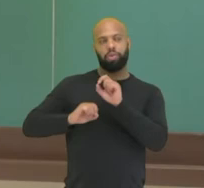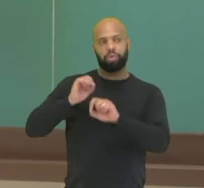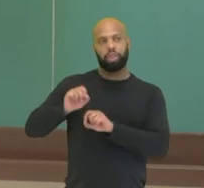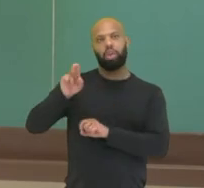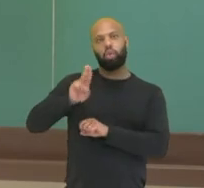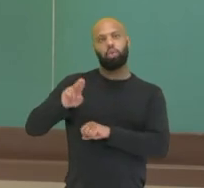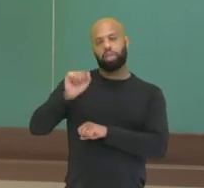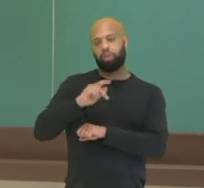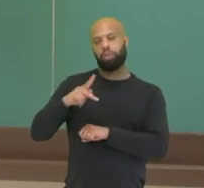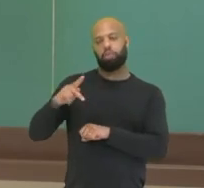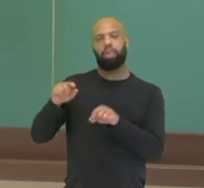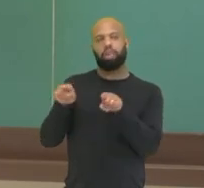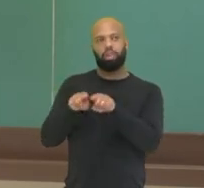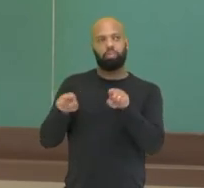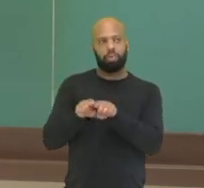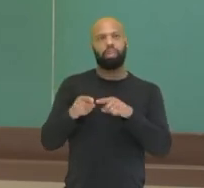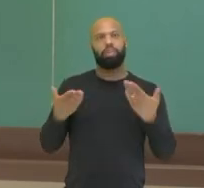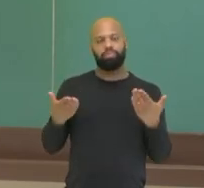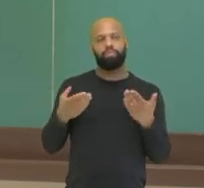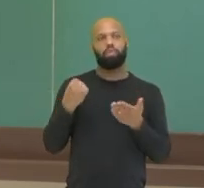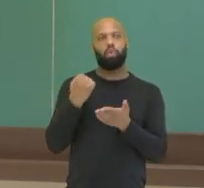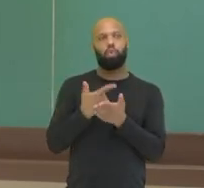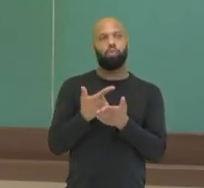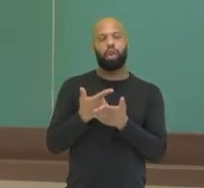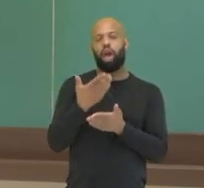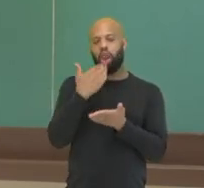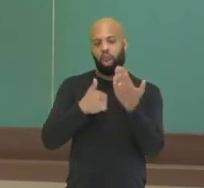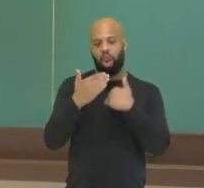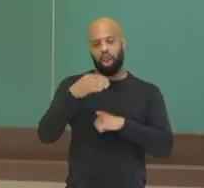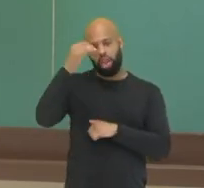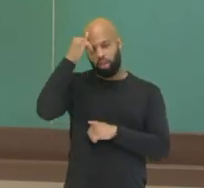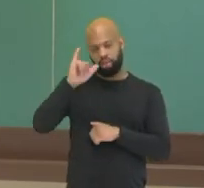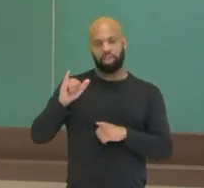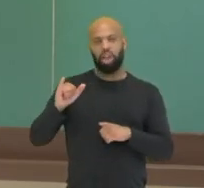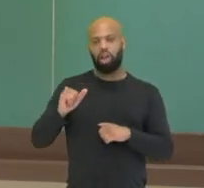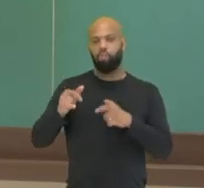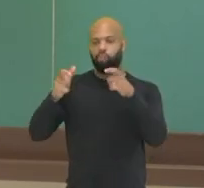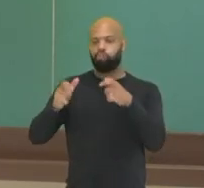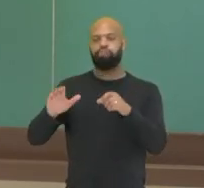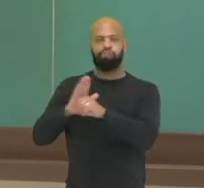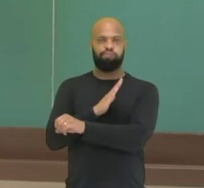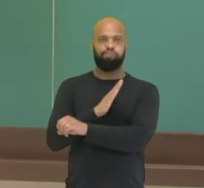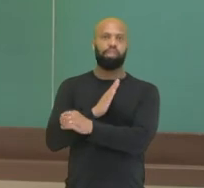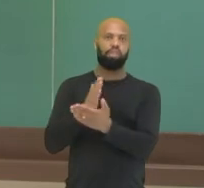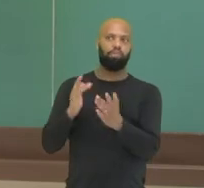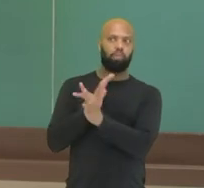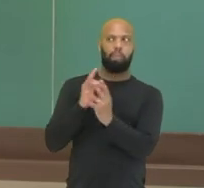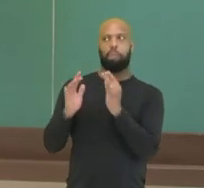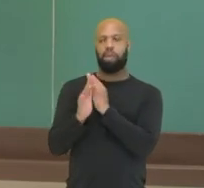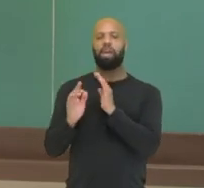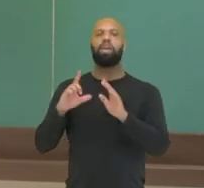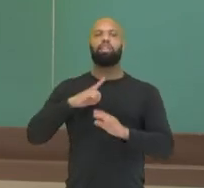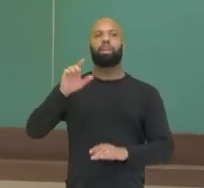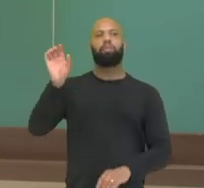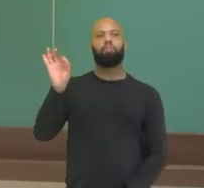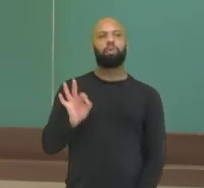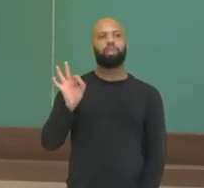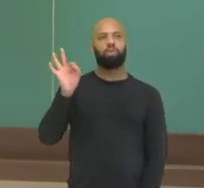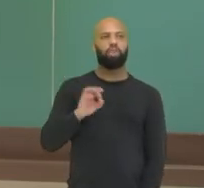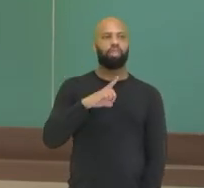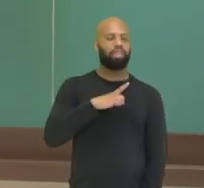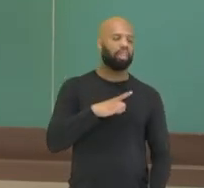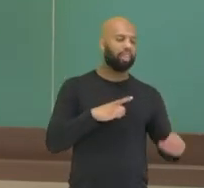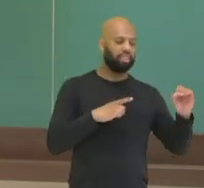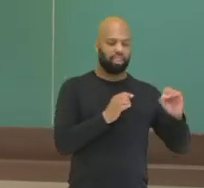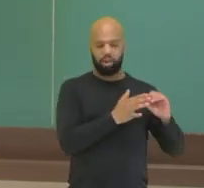de aplicativos, né, por comprar alimentos para evitar aglomeração. E percebam que nós temos aqui os percentuais variando entre 0